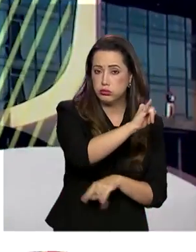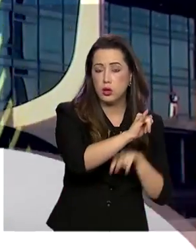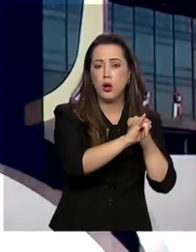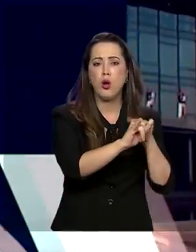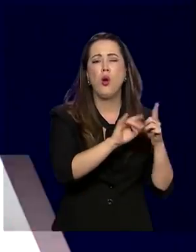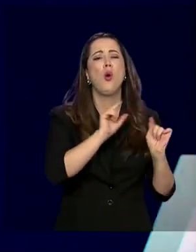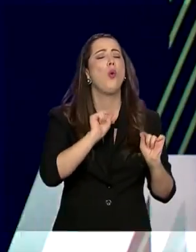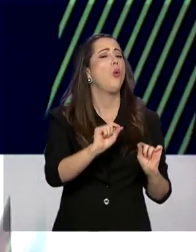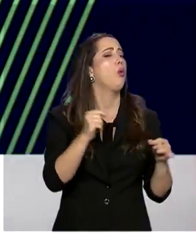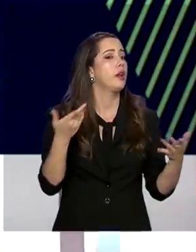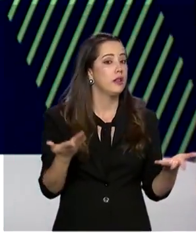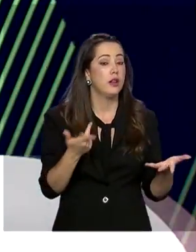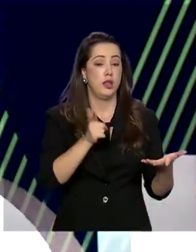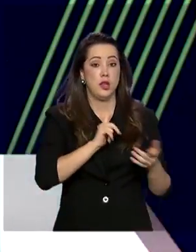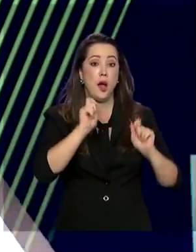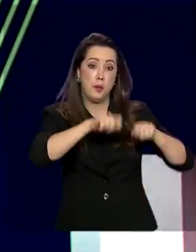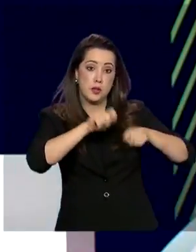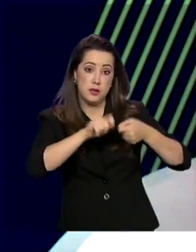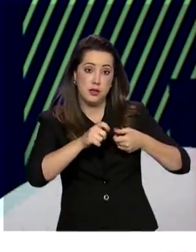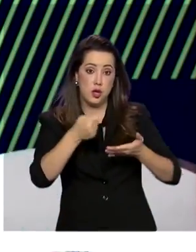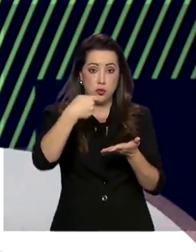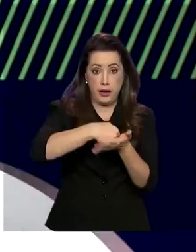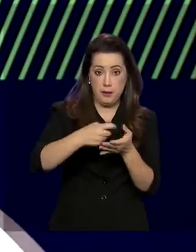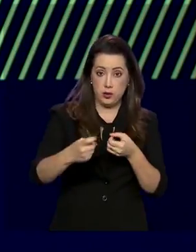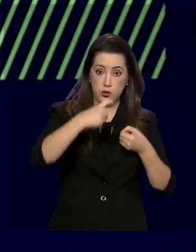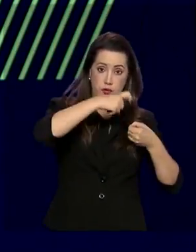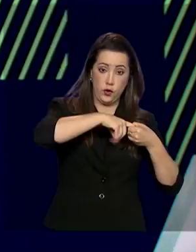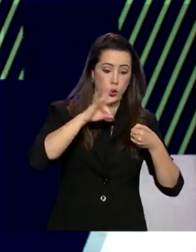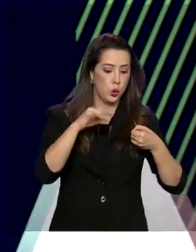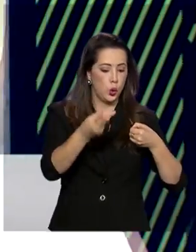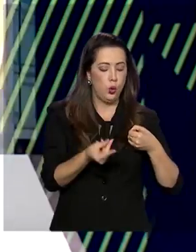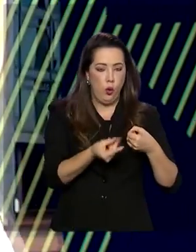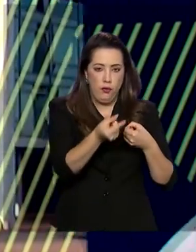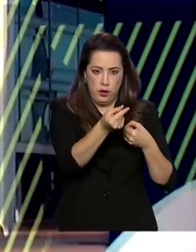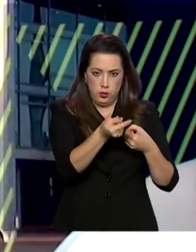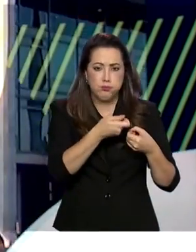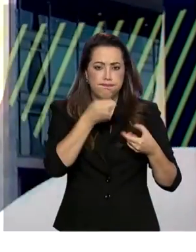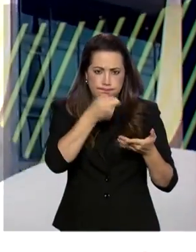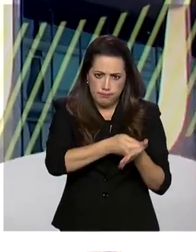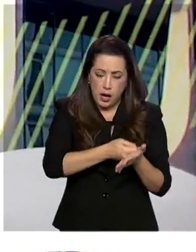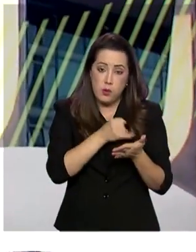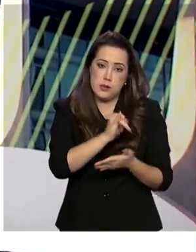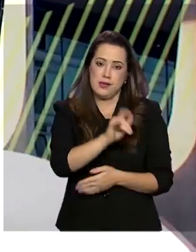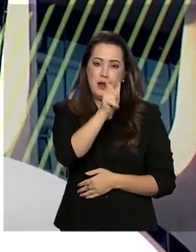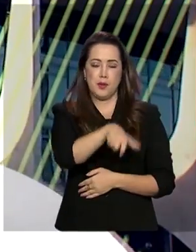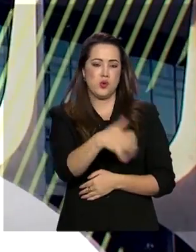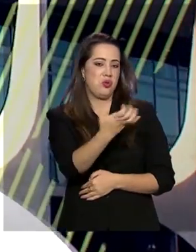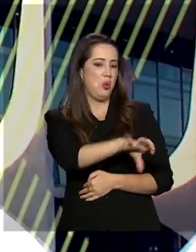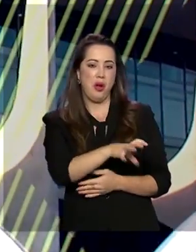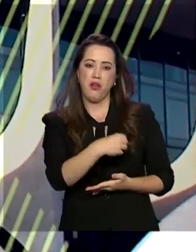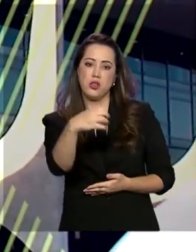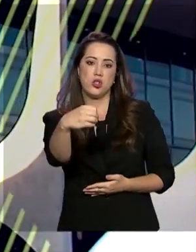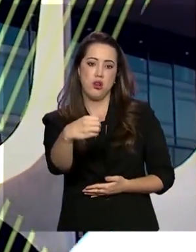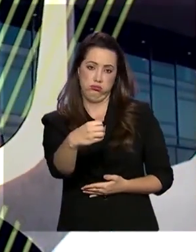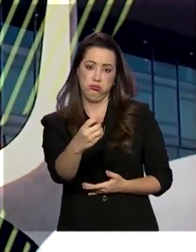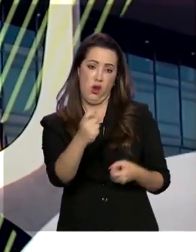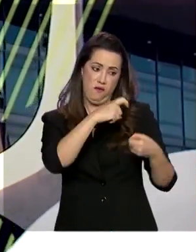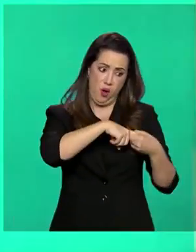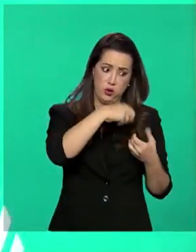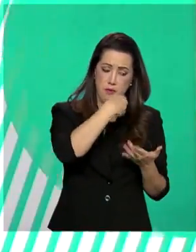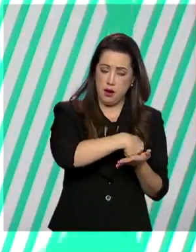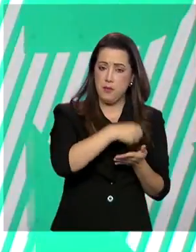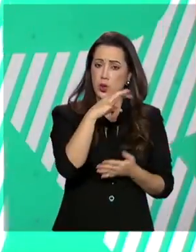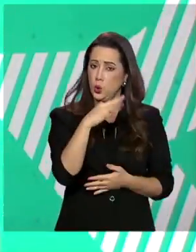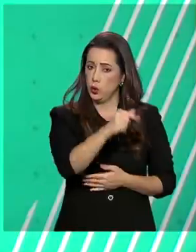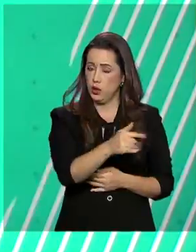Entre elas, a possibilidade de reembolso integral das passagens aéreas caso o passageiro desista da viagem e o fim